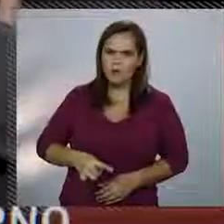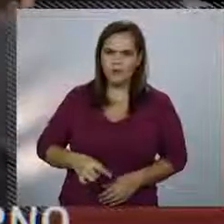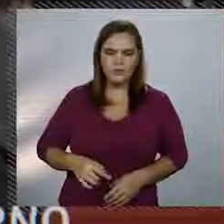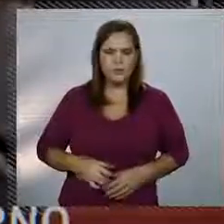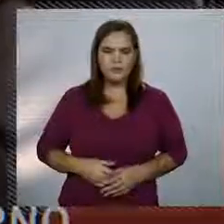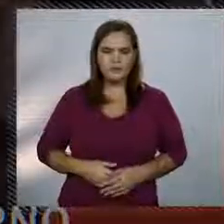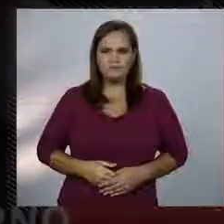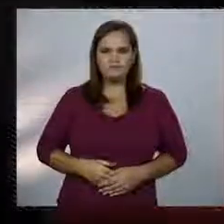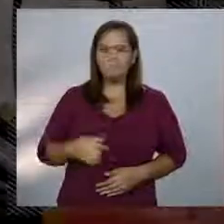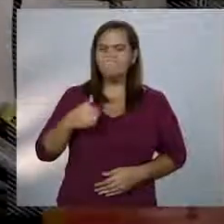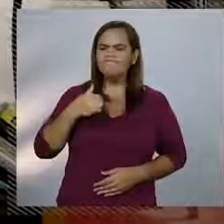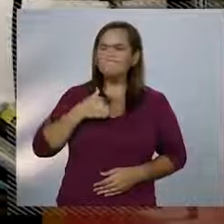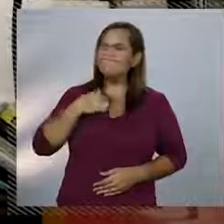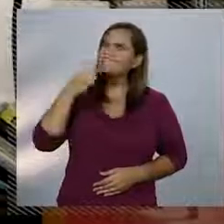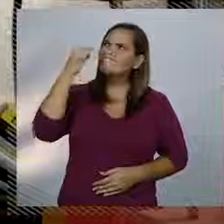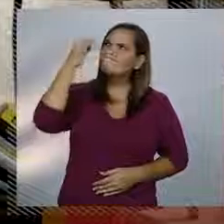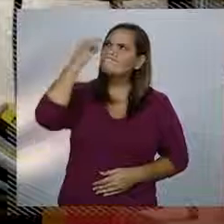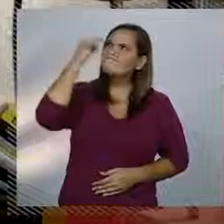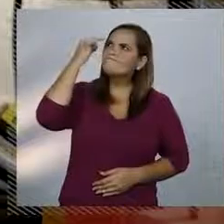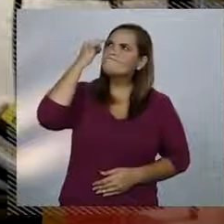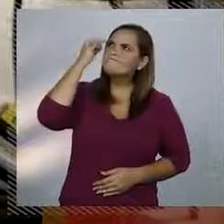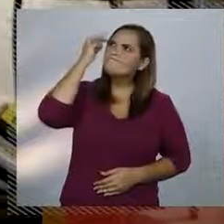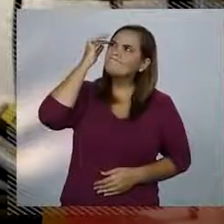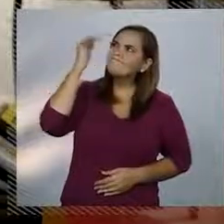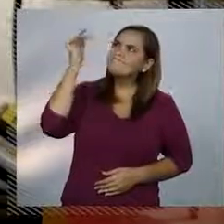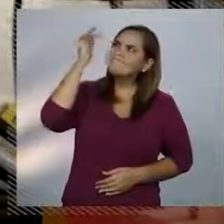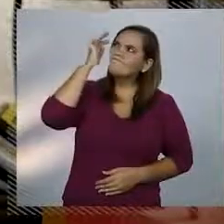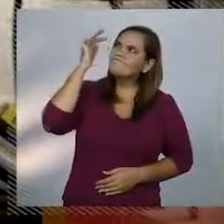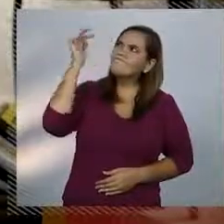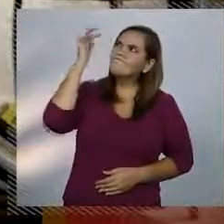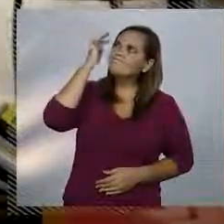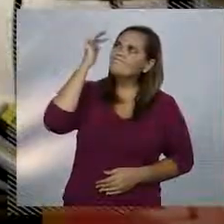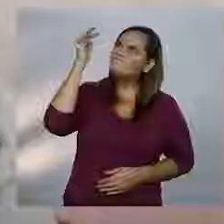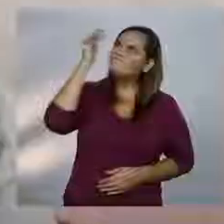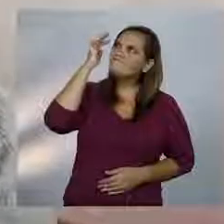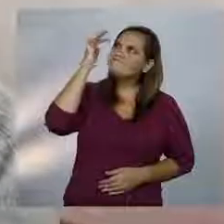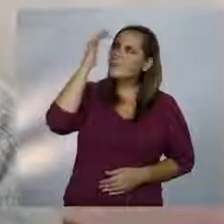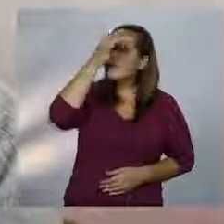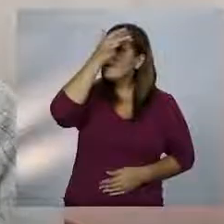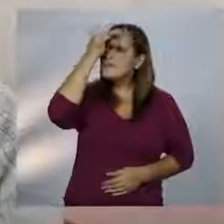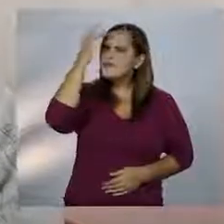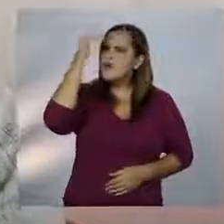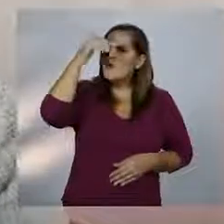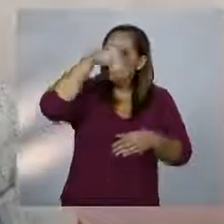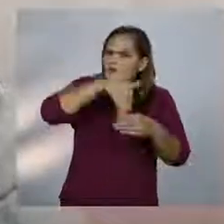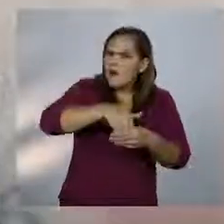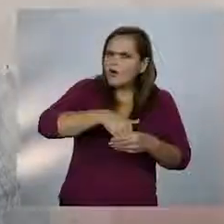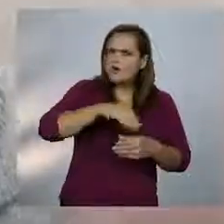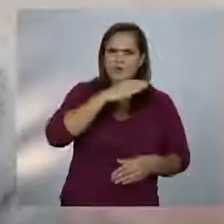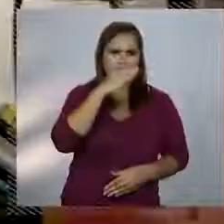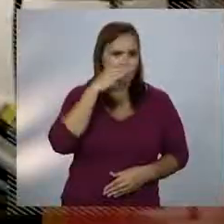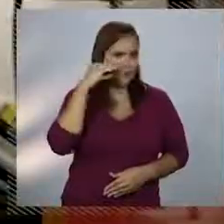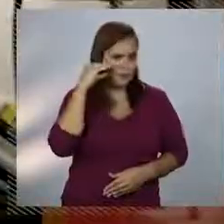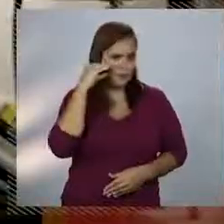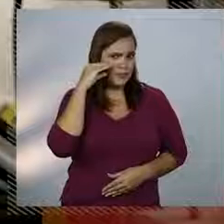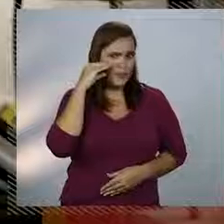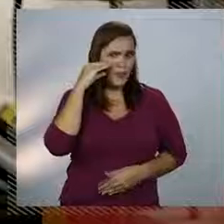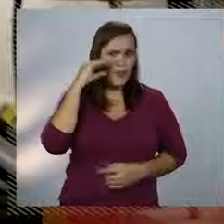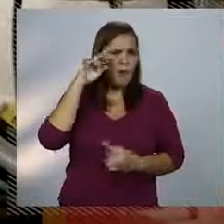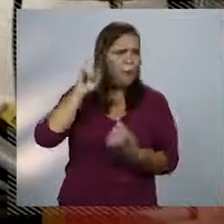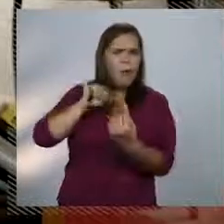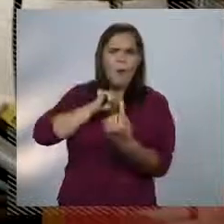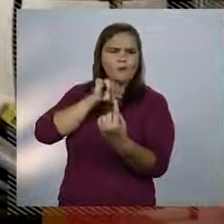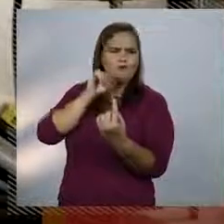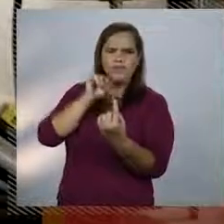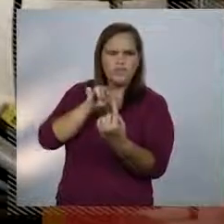Ele não, sem dúvida. Eu fico aqui matutando. O eleitor que votou em Ciro Gomes,